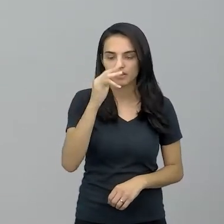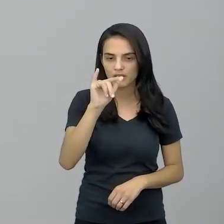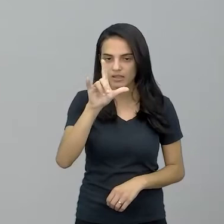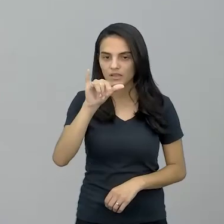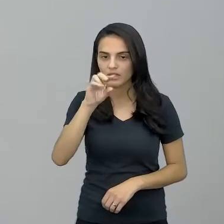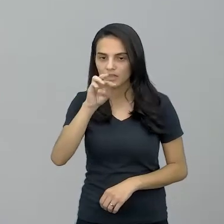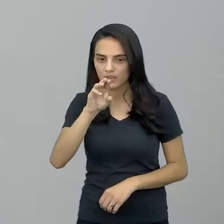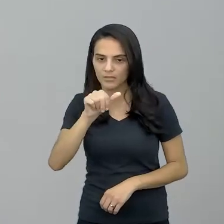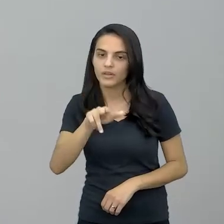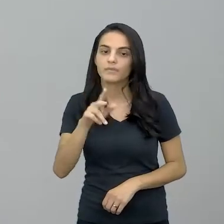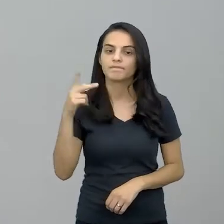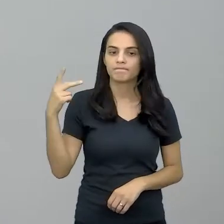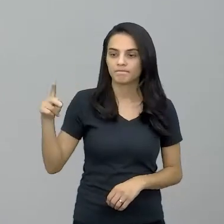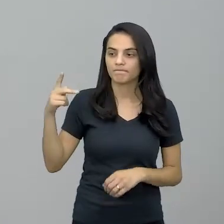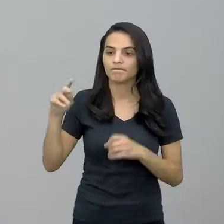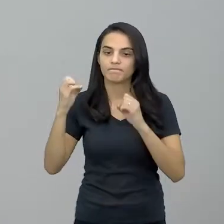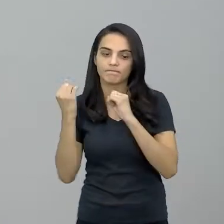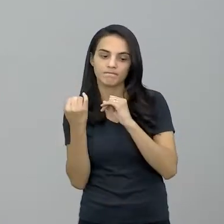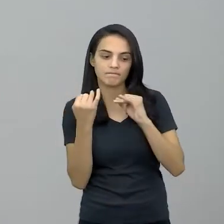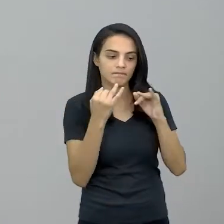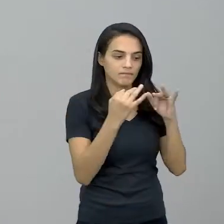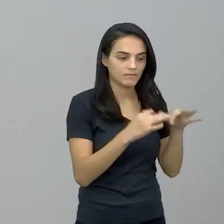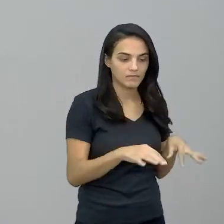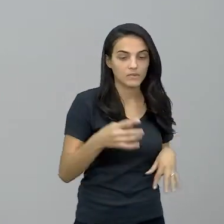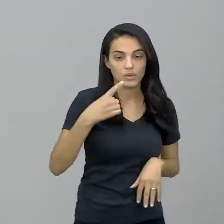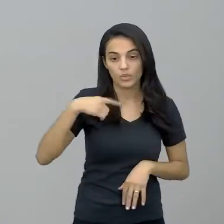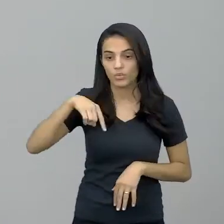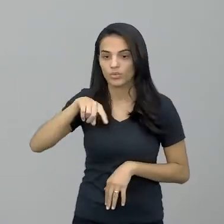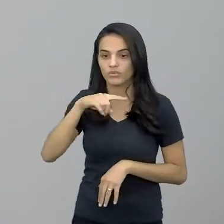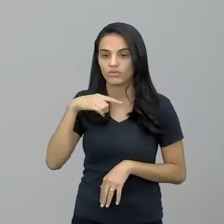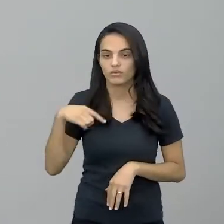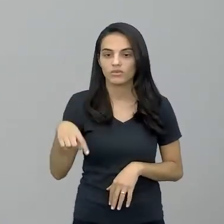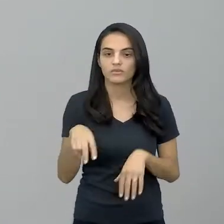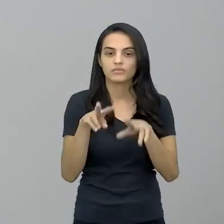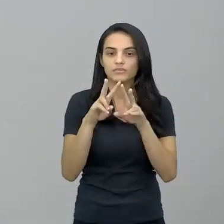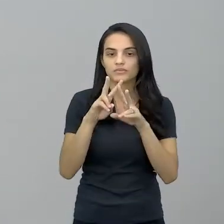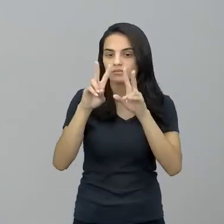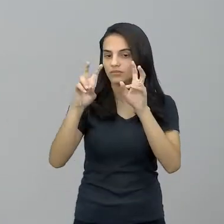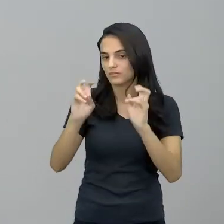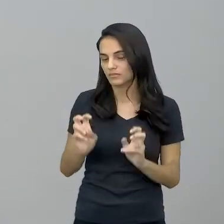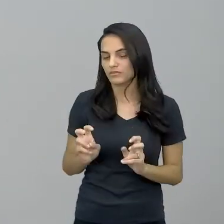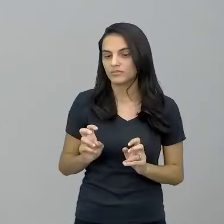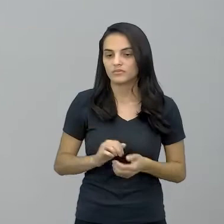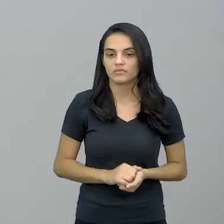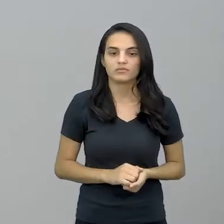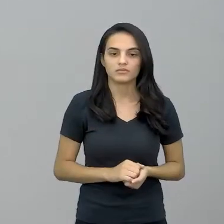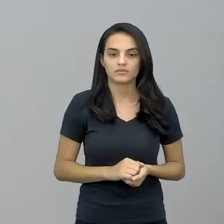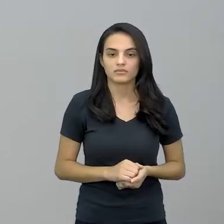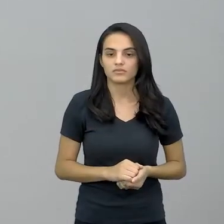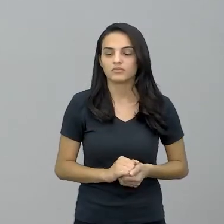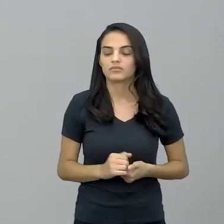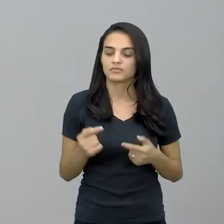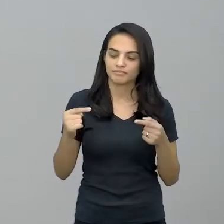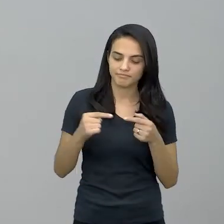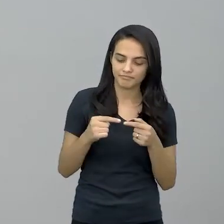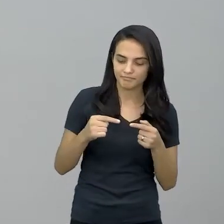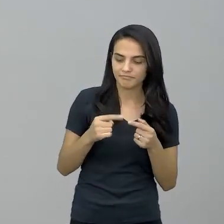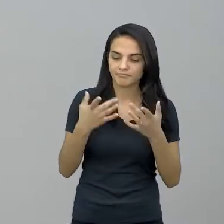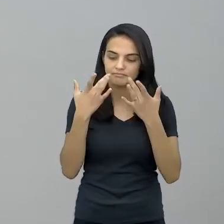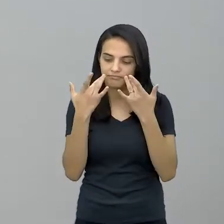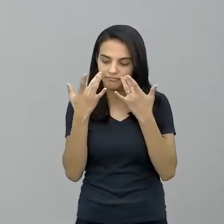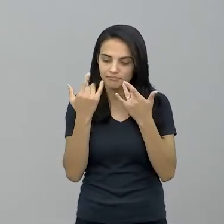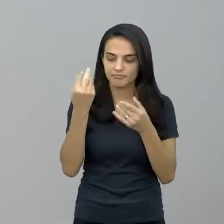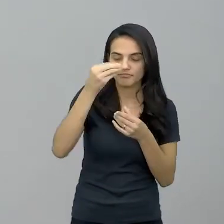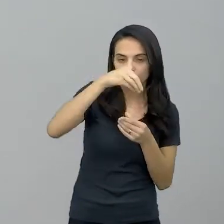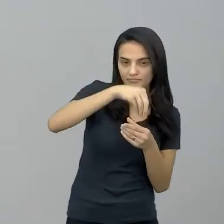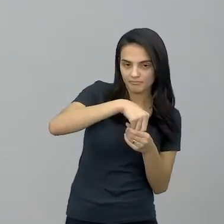ele vai abordar um pouquinho com a gente uma questão, né, que está aí muito presente